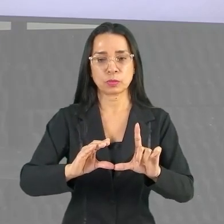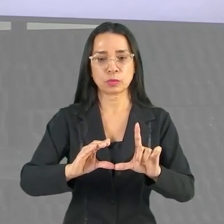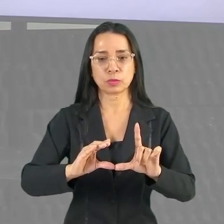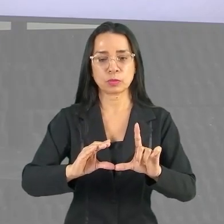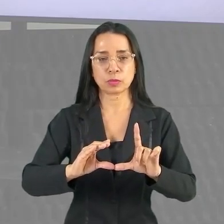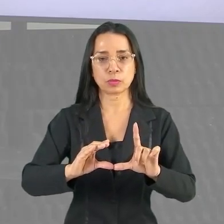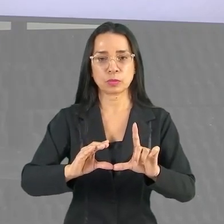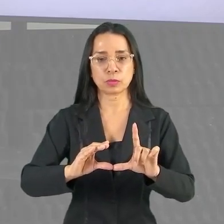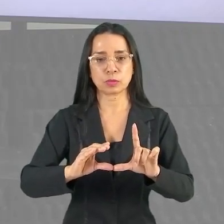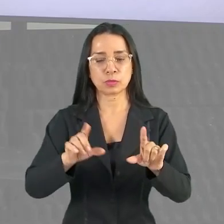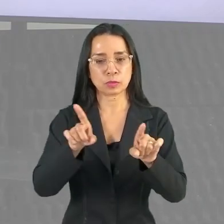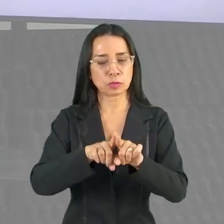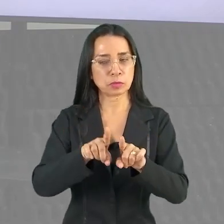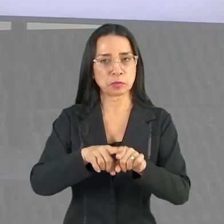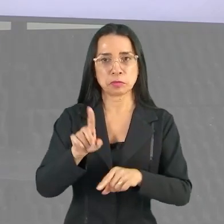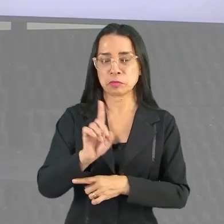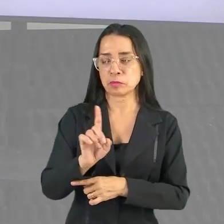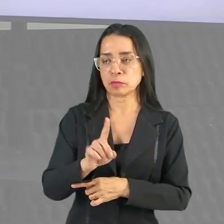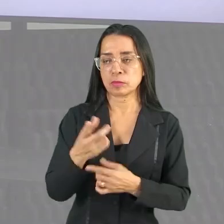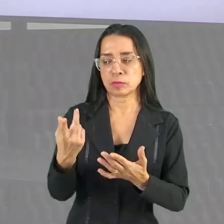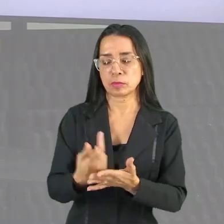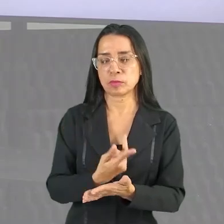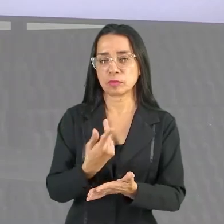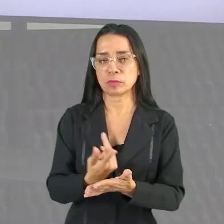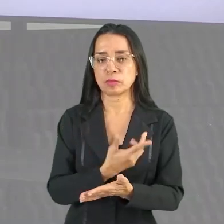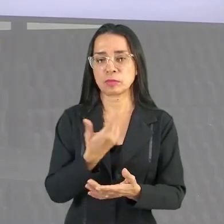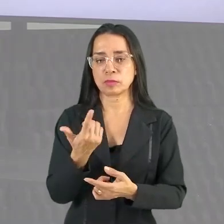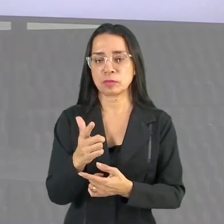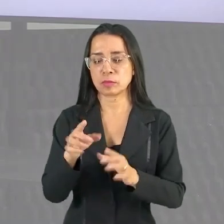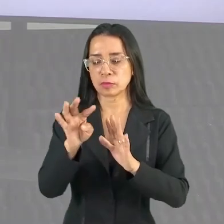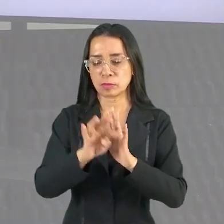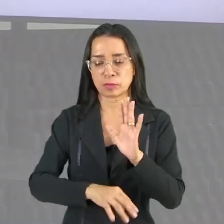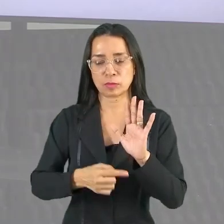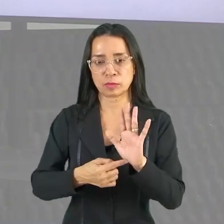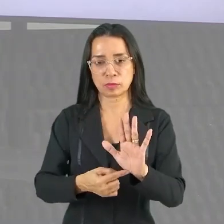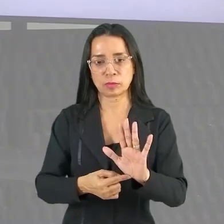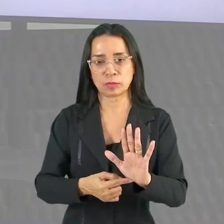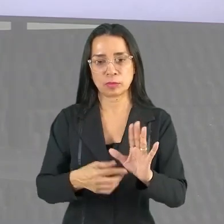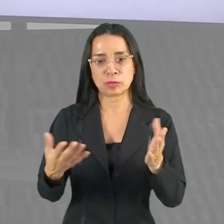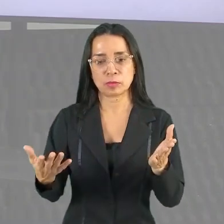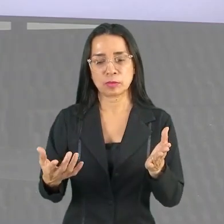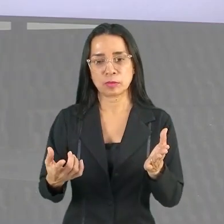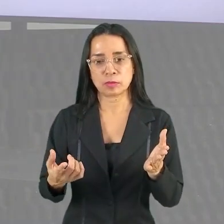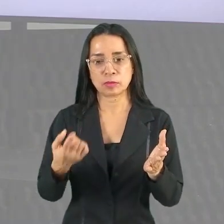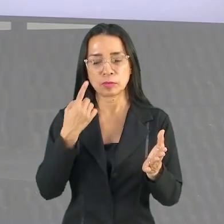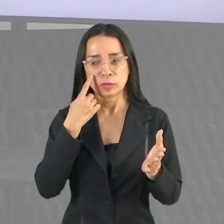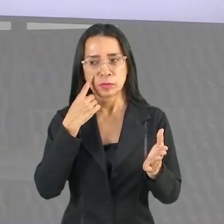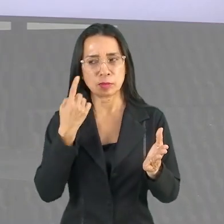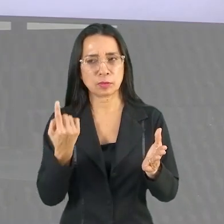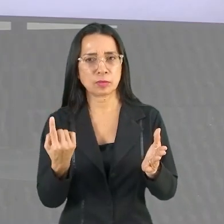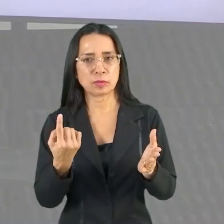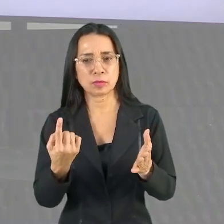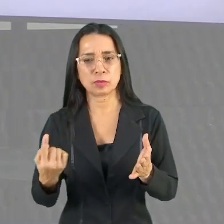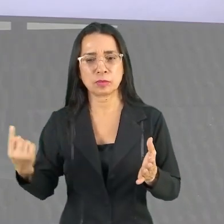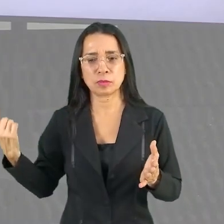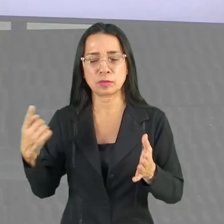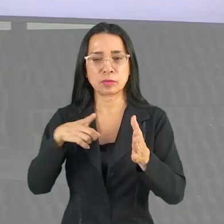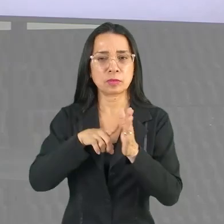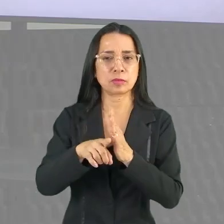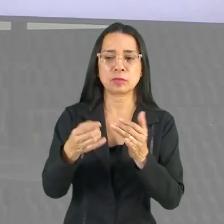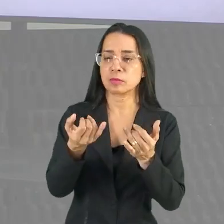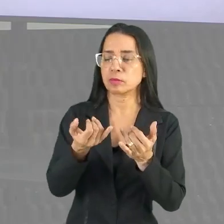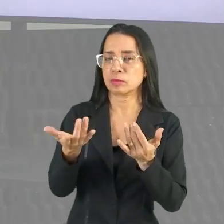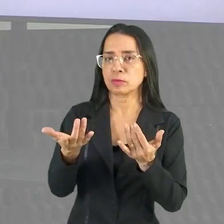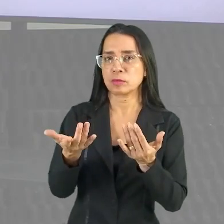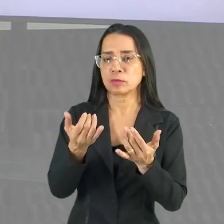nas cidades. Também não, não tem isso lá no texto. Então, quando a se depara com questões assim, a gente já vai com